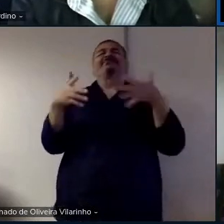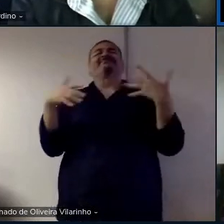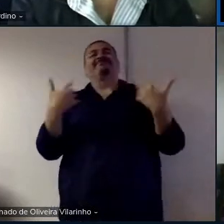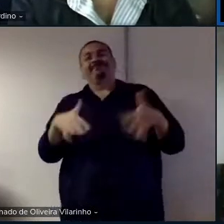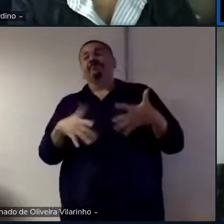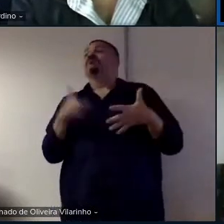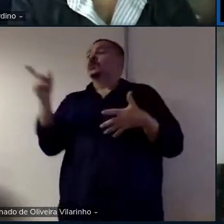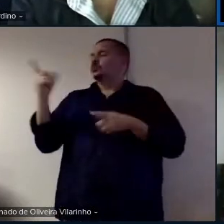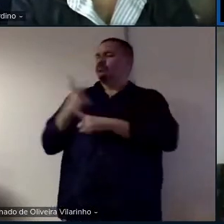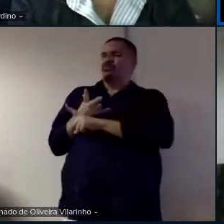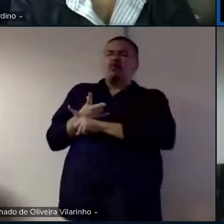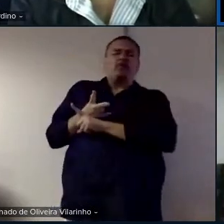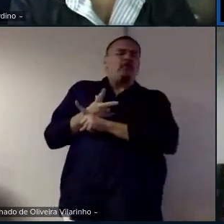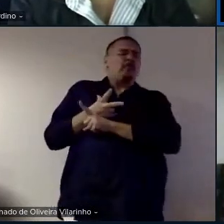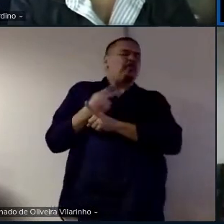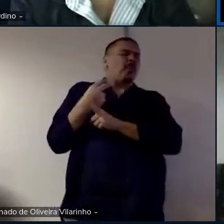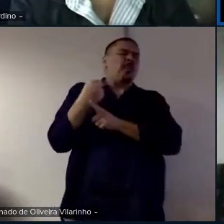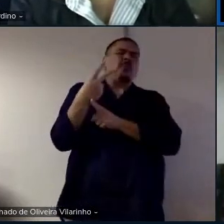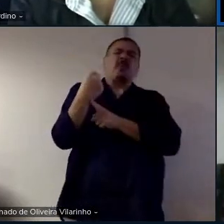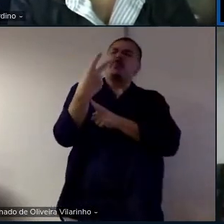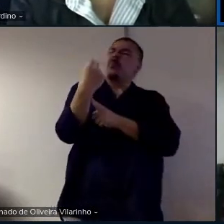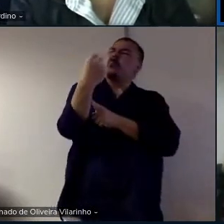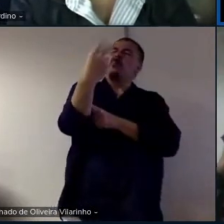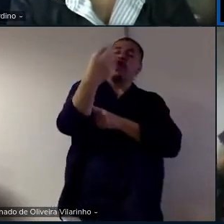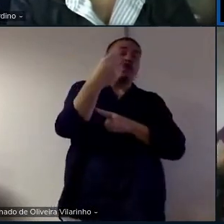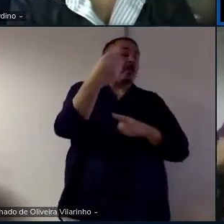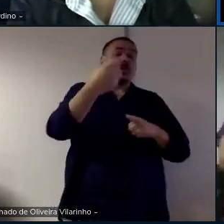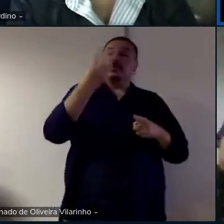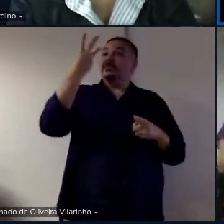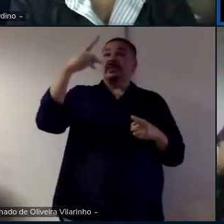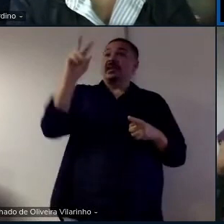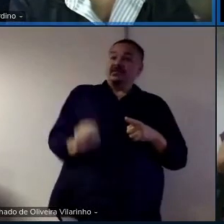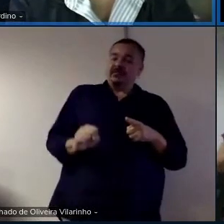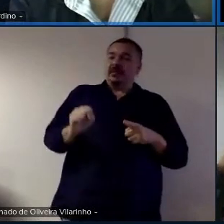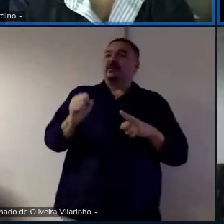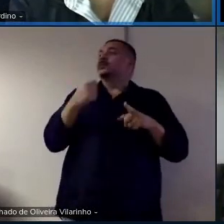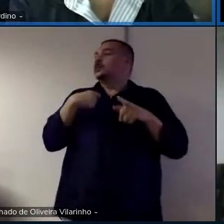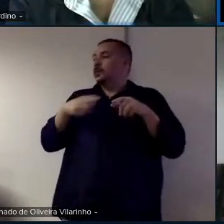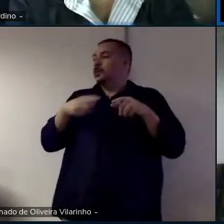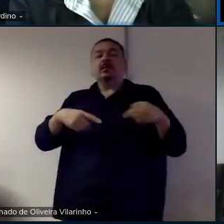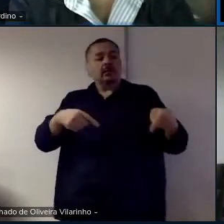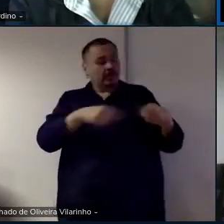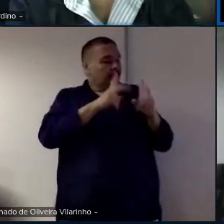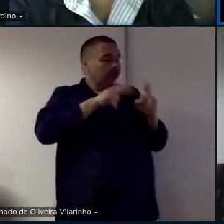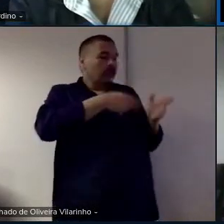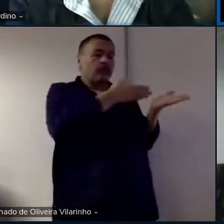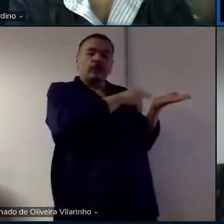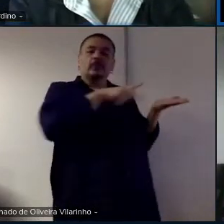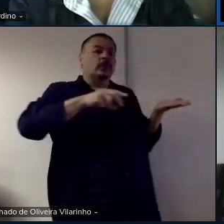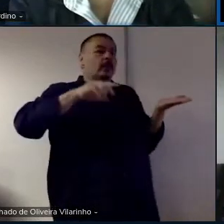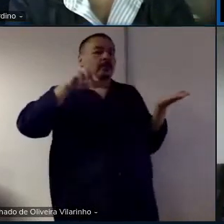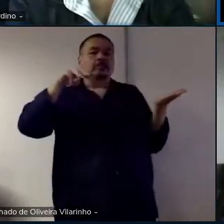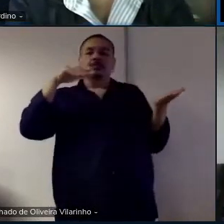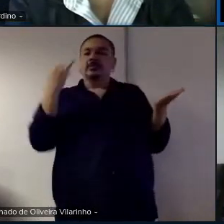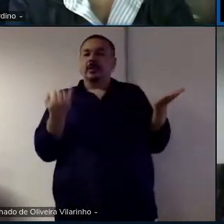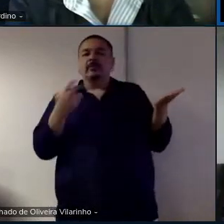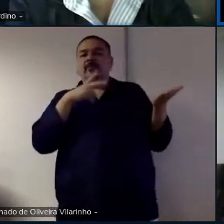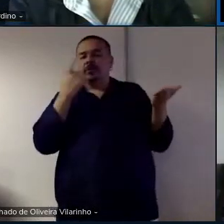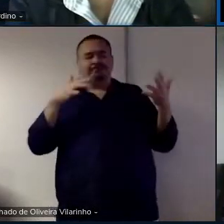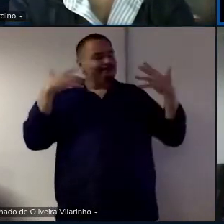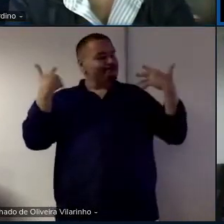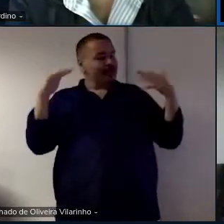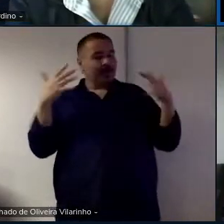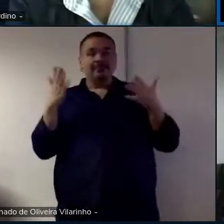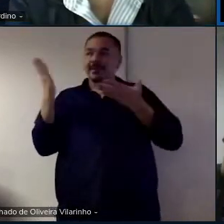acho que você é vitoriosa assim triplamente considerando todas as palavras que a professora Michele já disse né não para